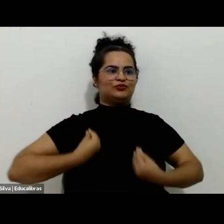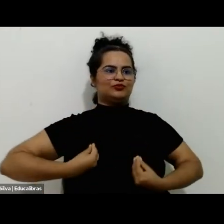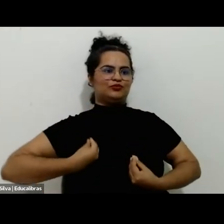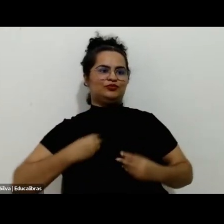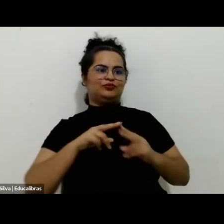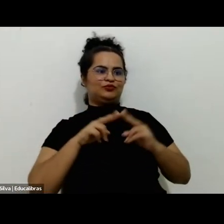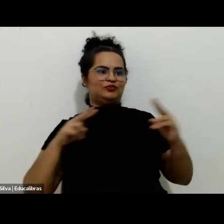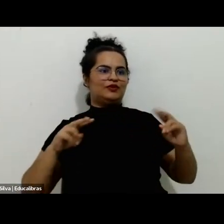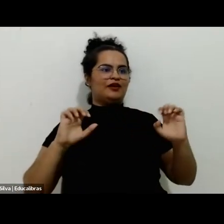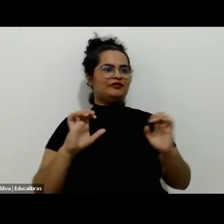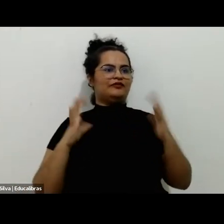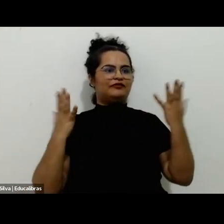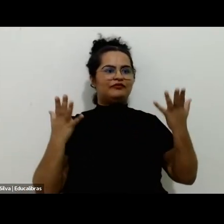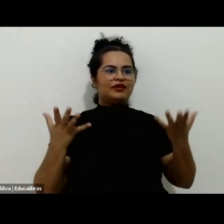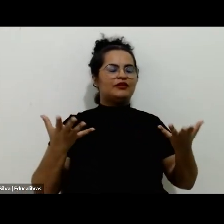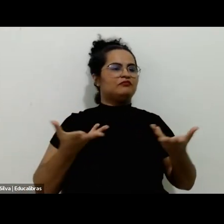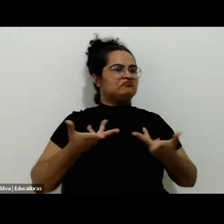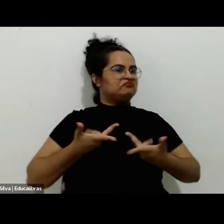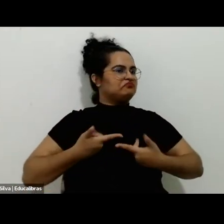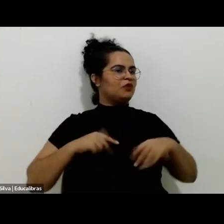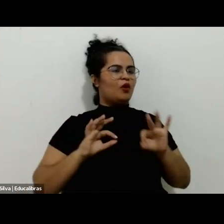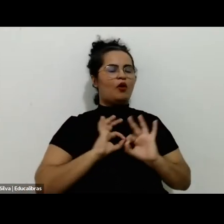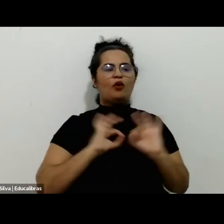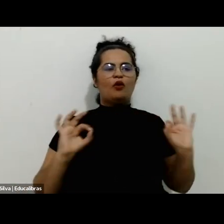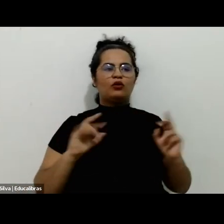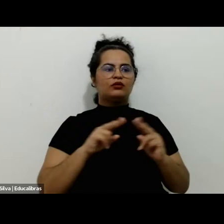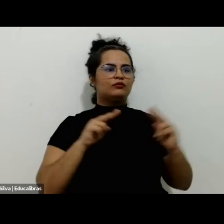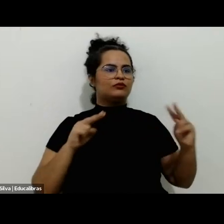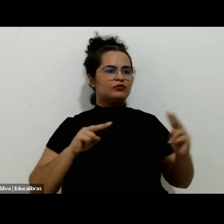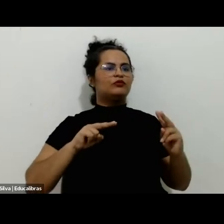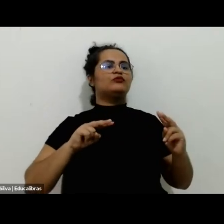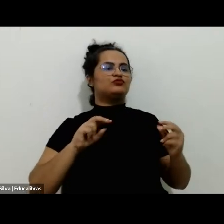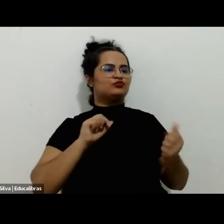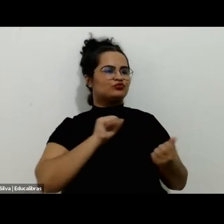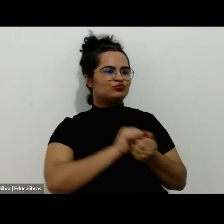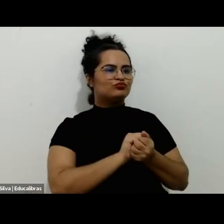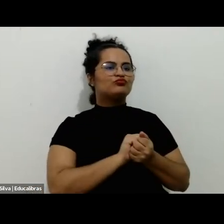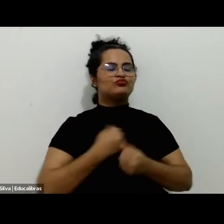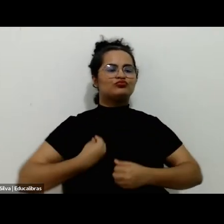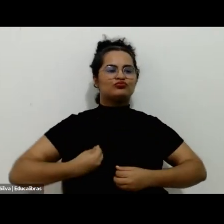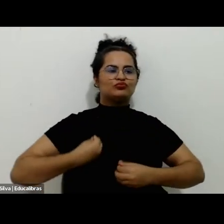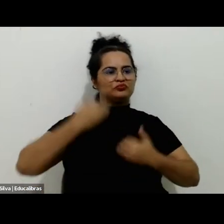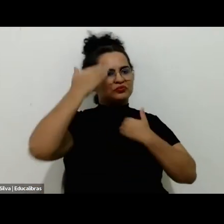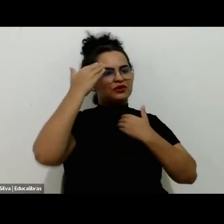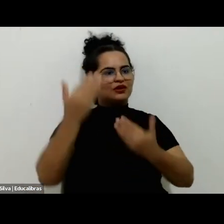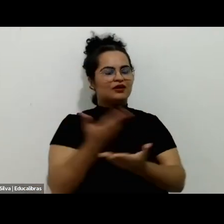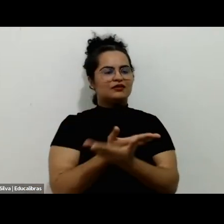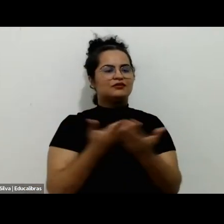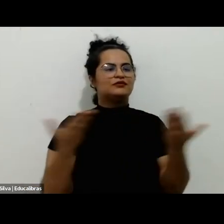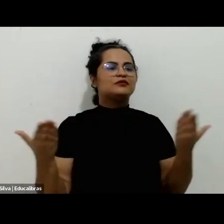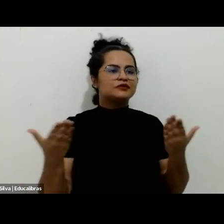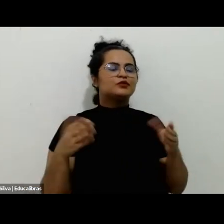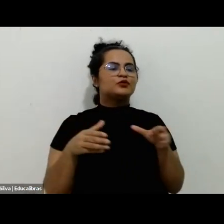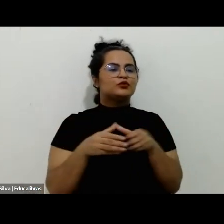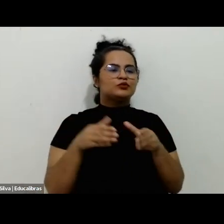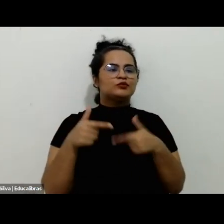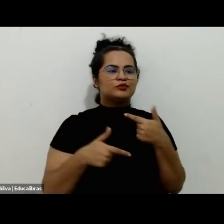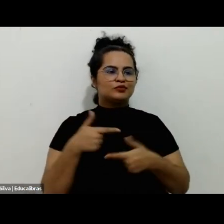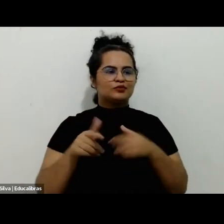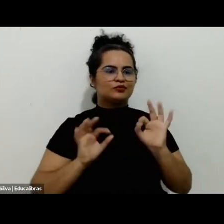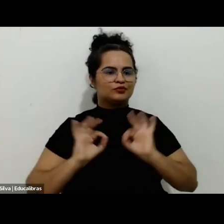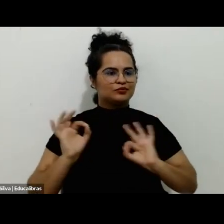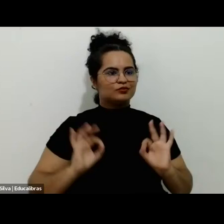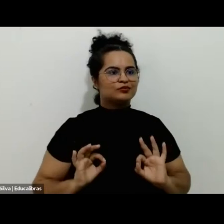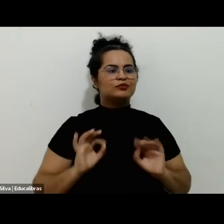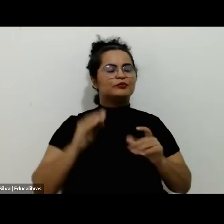evento híbrido acontecendo aqui da maior qualidade. Muito obrigado, colegas. sinto-se agradecido aos demais colegas da equipe. Um agradecimento muito